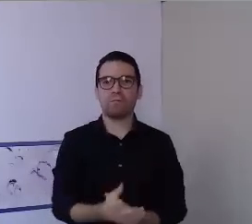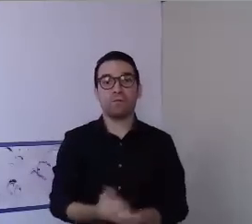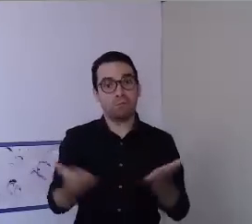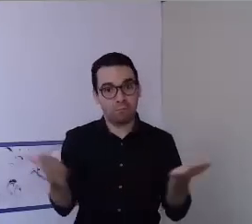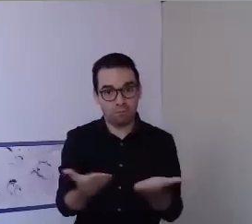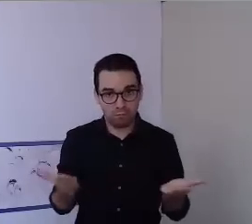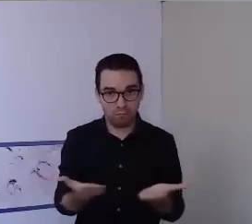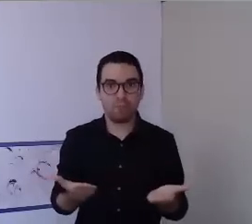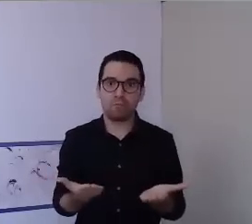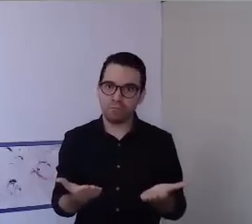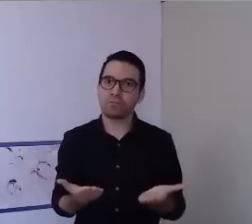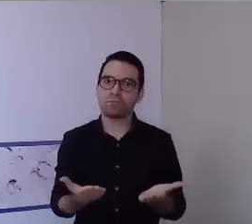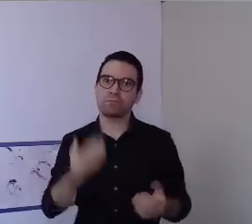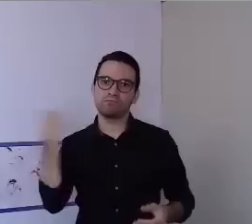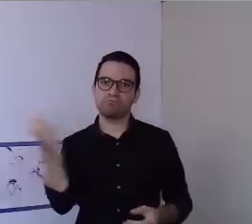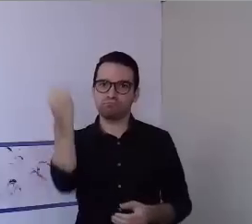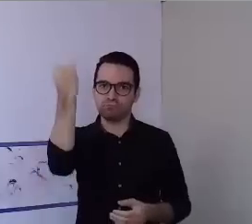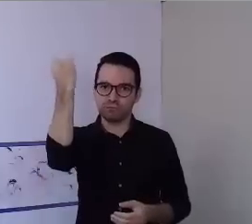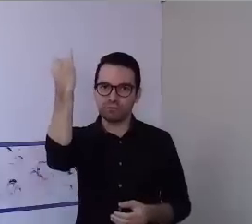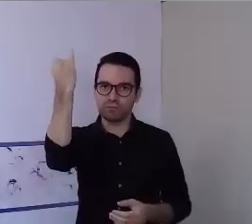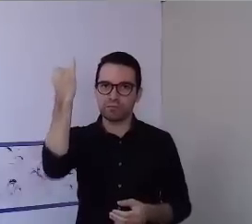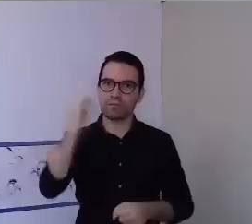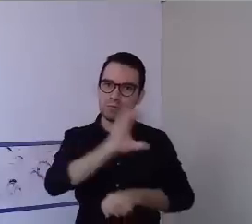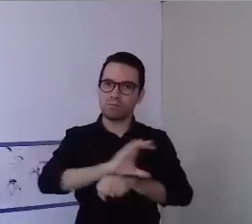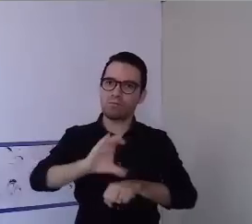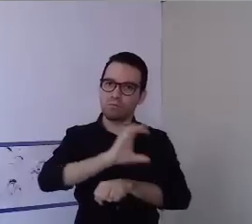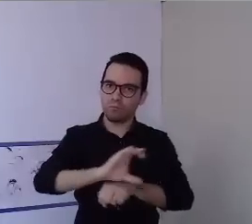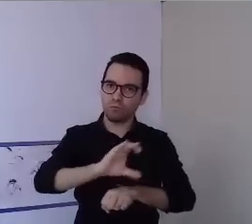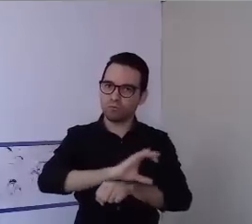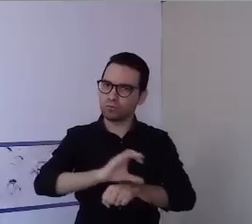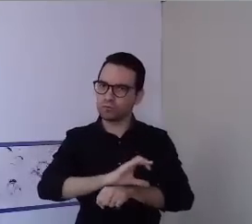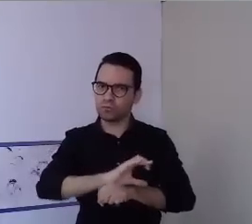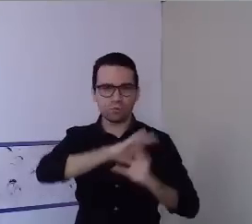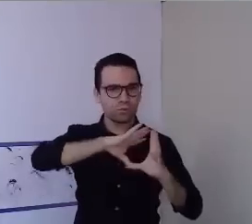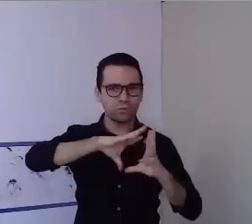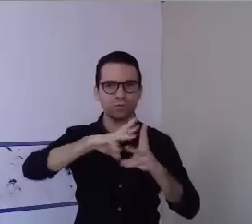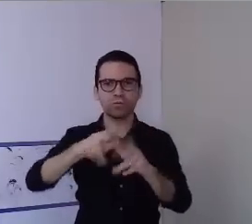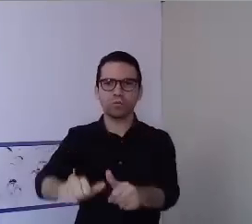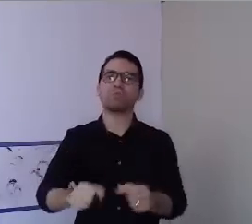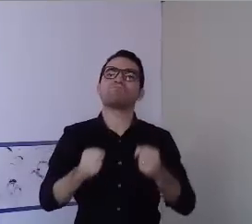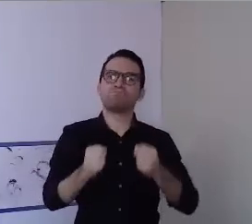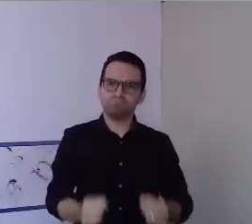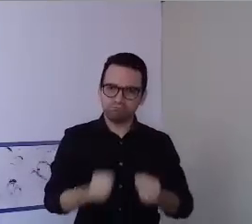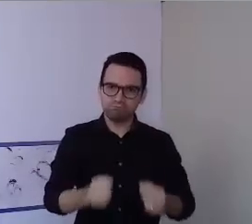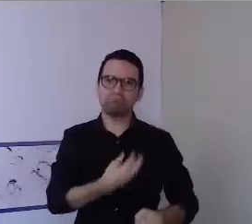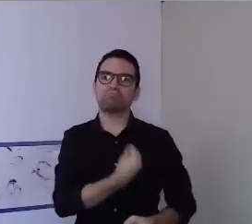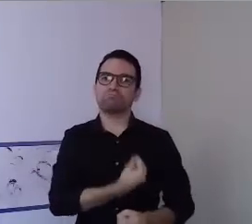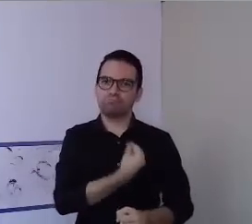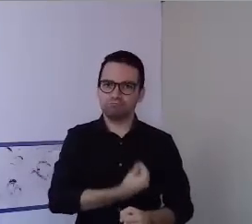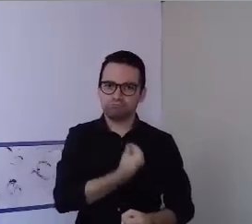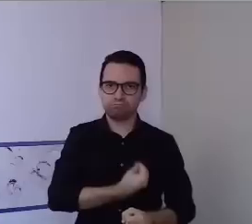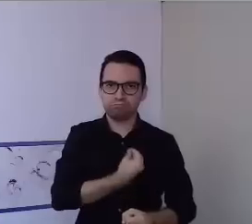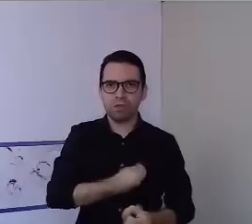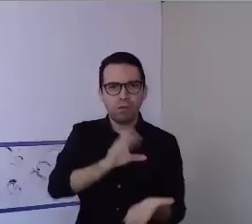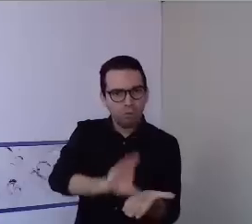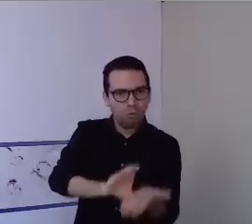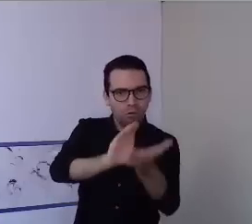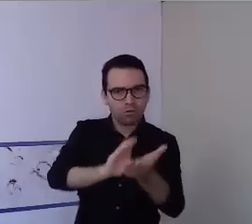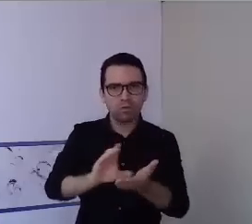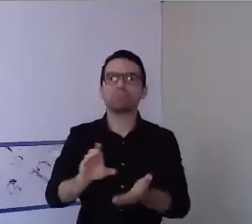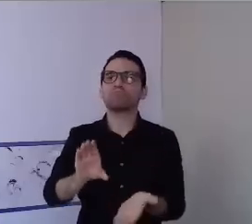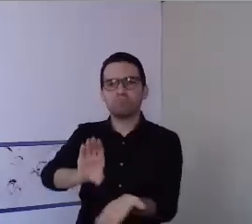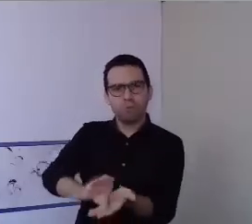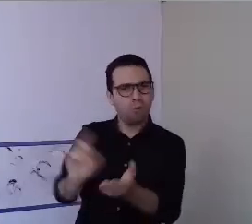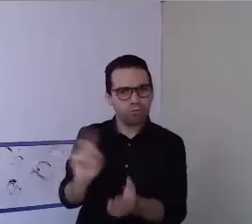momento em que nós estamos oferecendo e que todos poderão participar, mesmo aqueles que não são conselheiros e que as